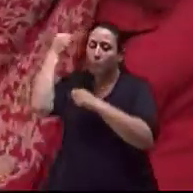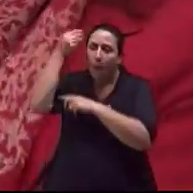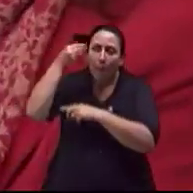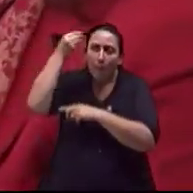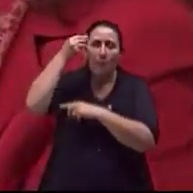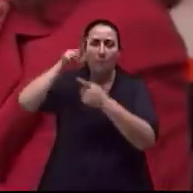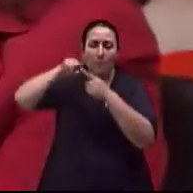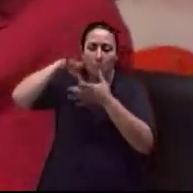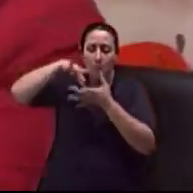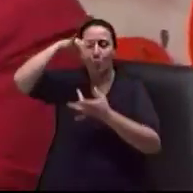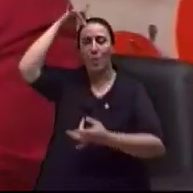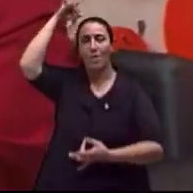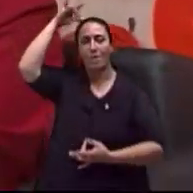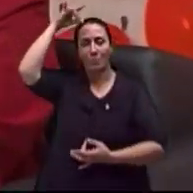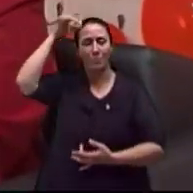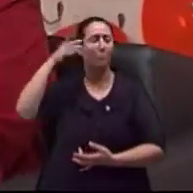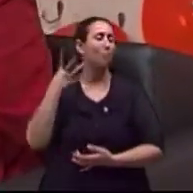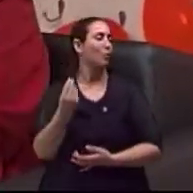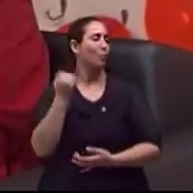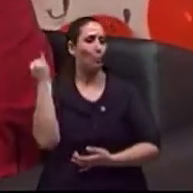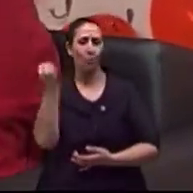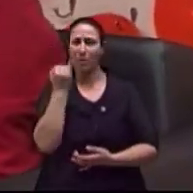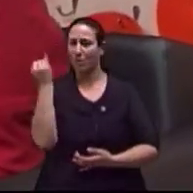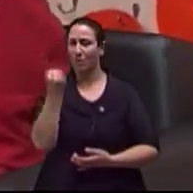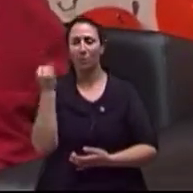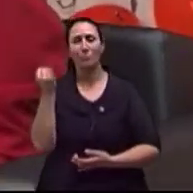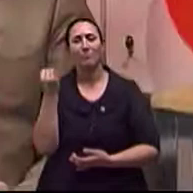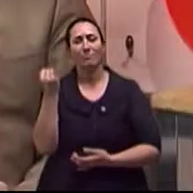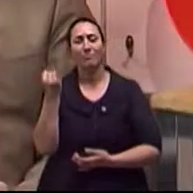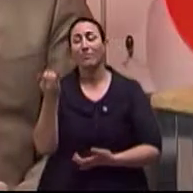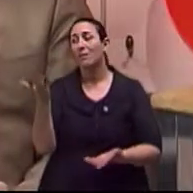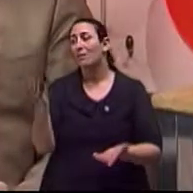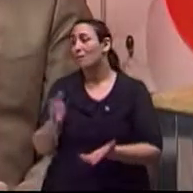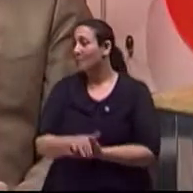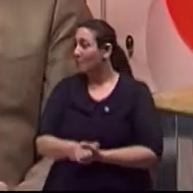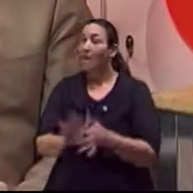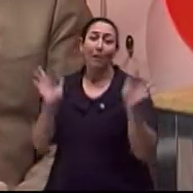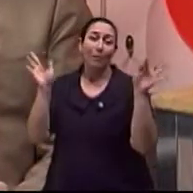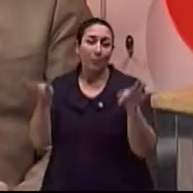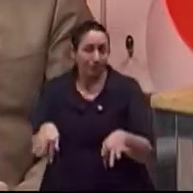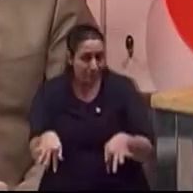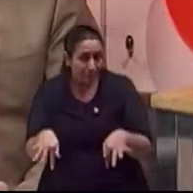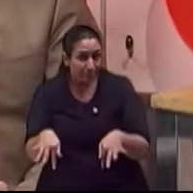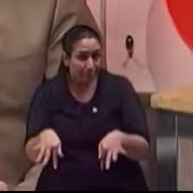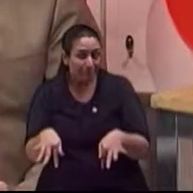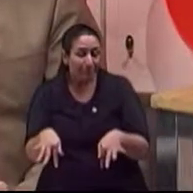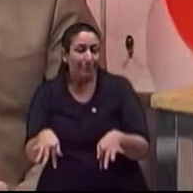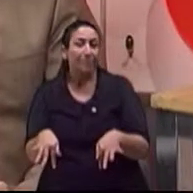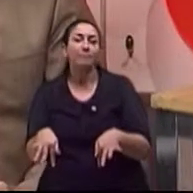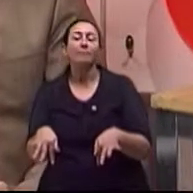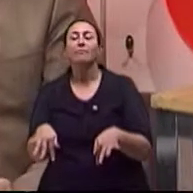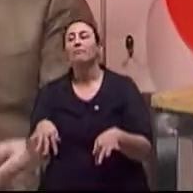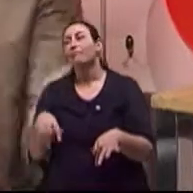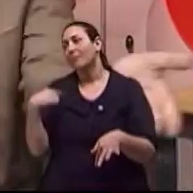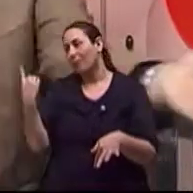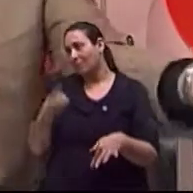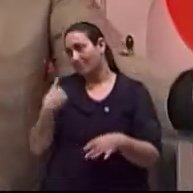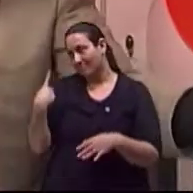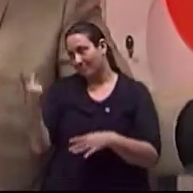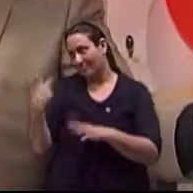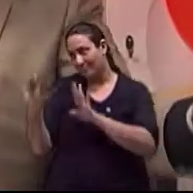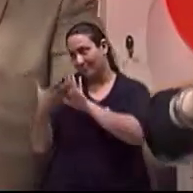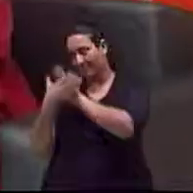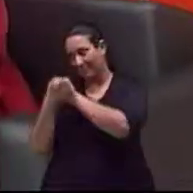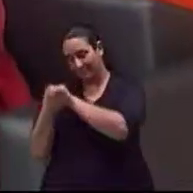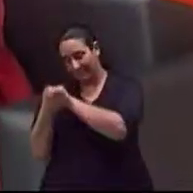Exatamente A gente está precisando muito disso Ivan, o nosso tempo de hoje está terminado A gente vai terminar de mãos, como sempre